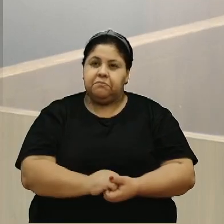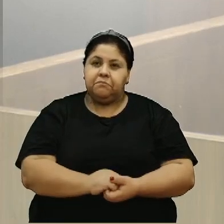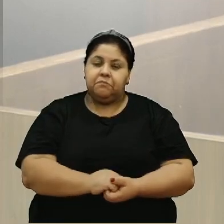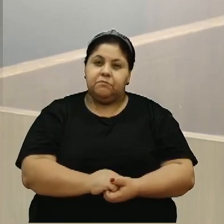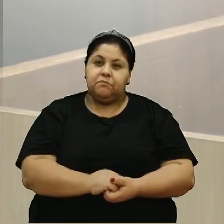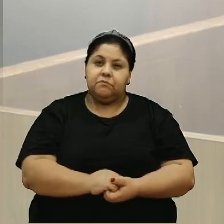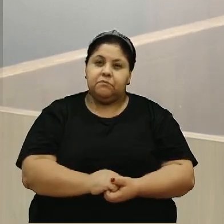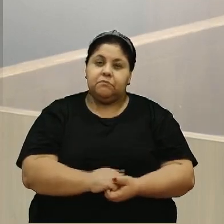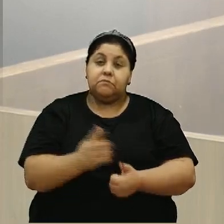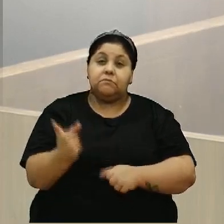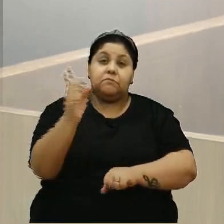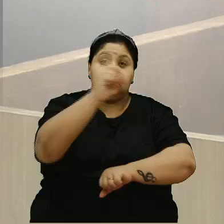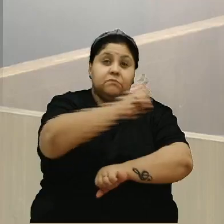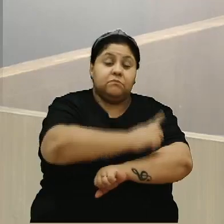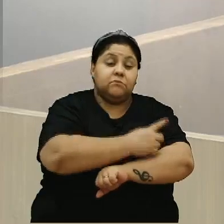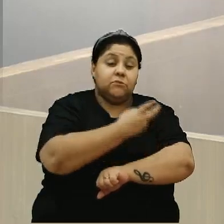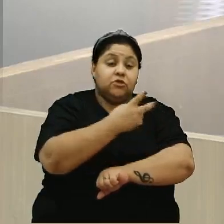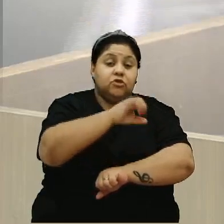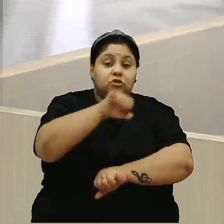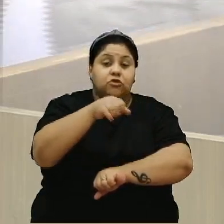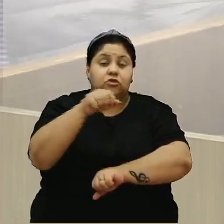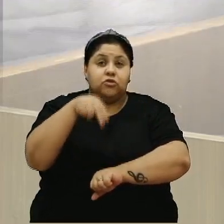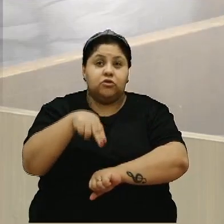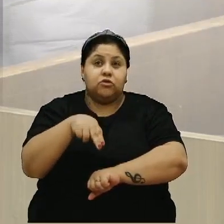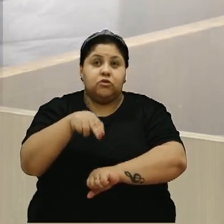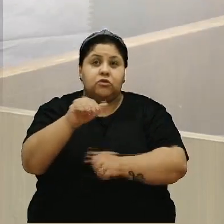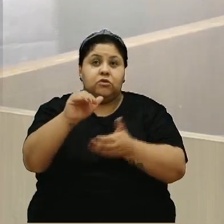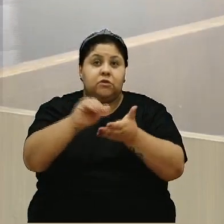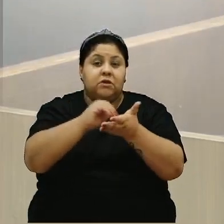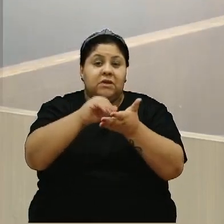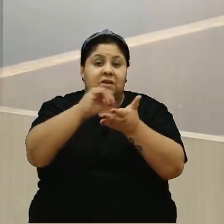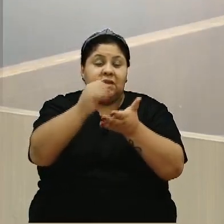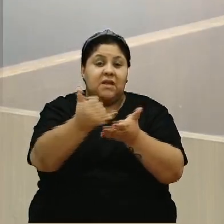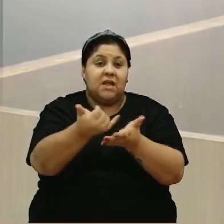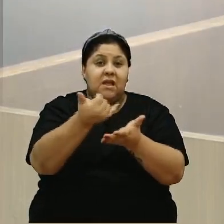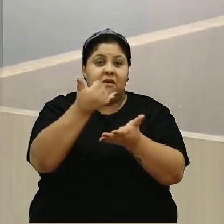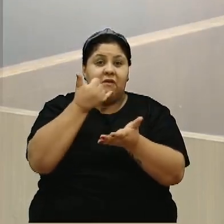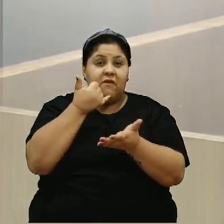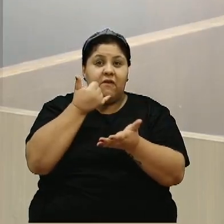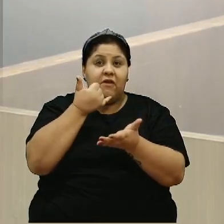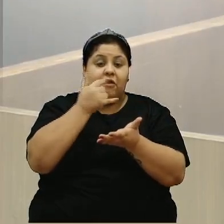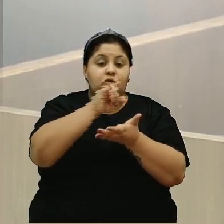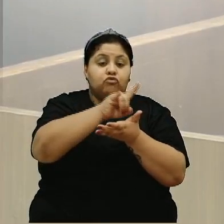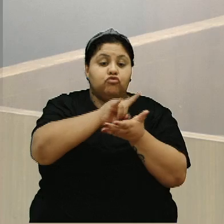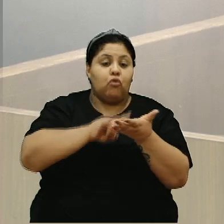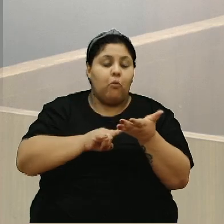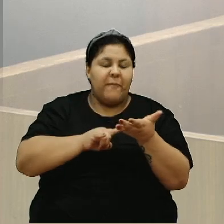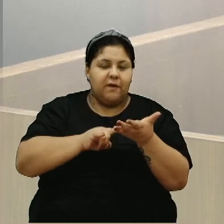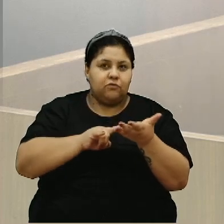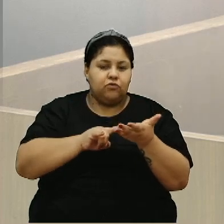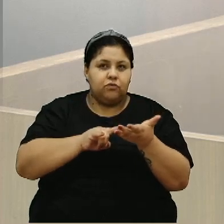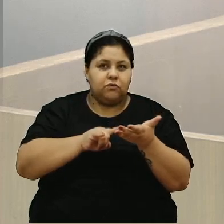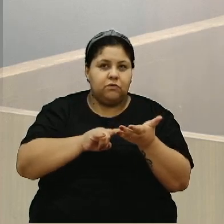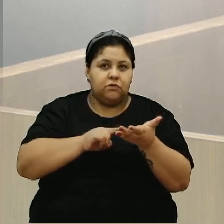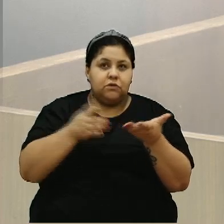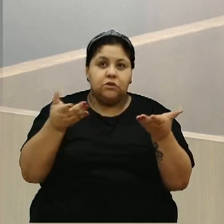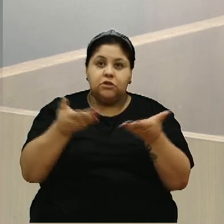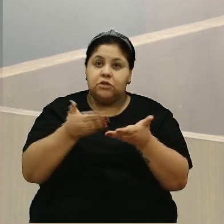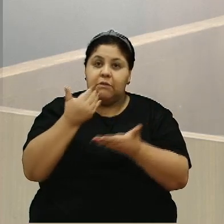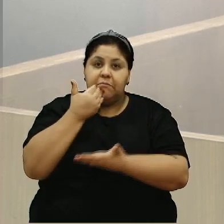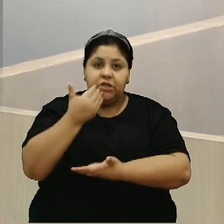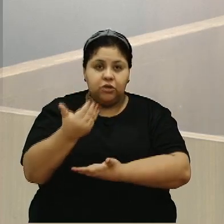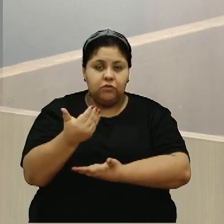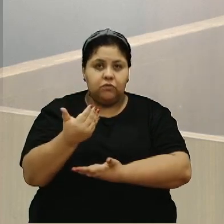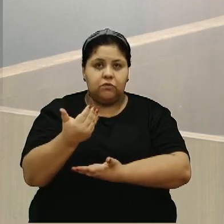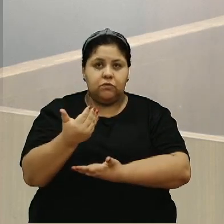No dia 2 de junho, a secretária me responde no WhatsApp que os laudos, ela já havia solicitado.